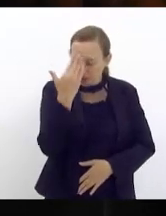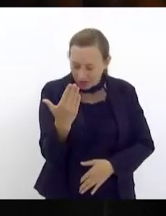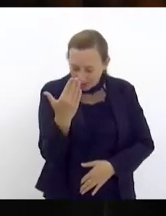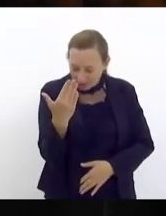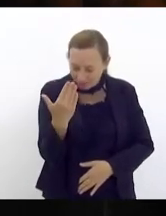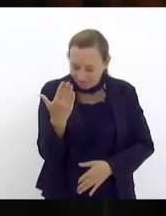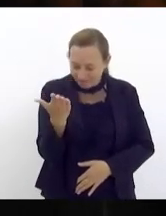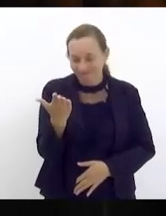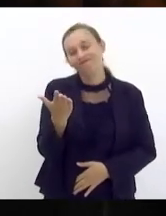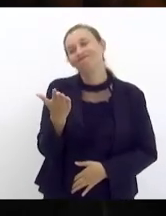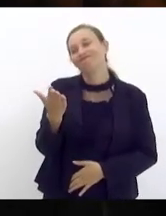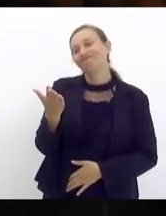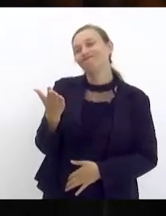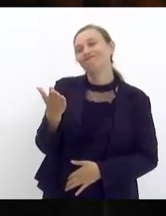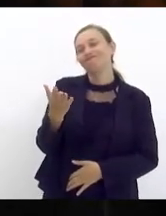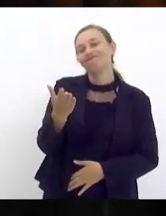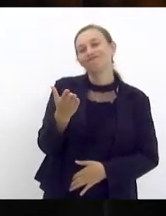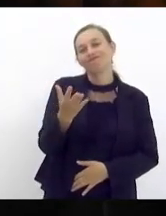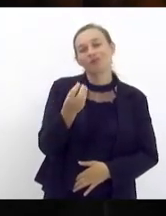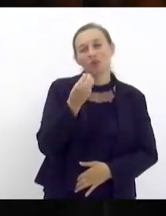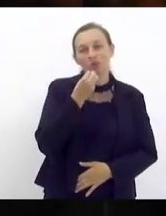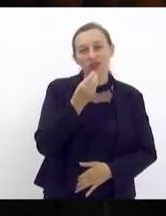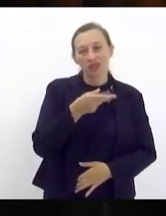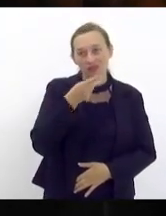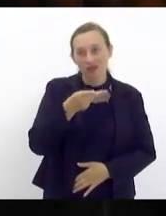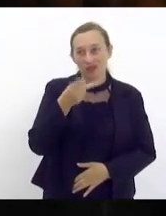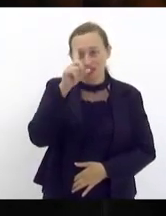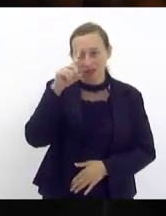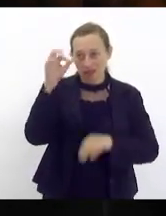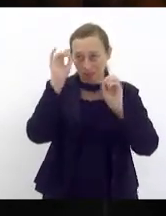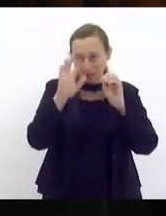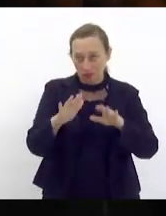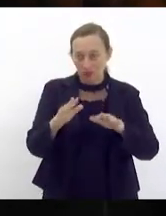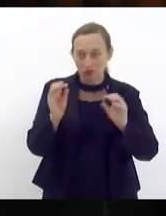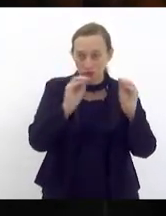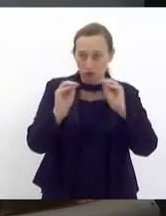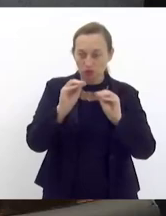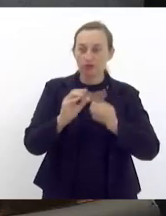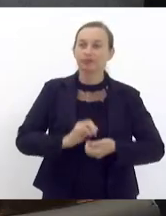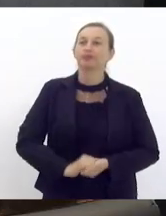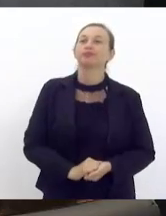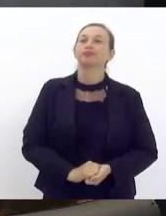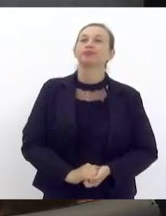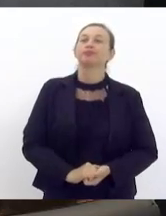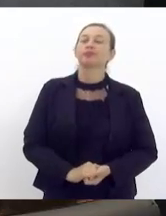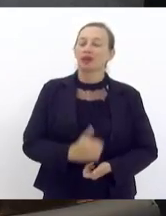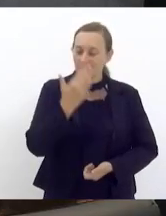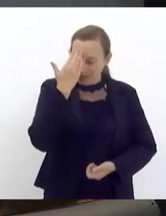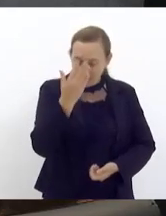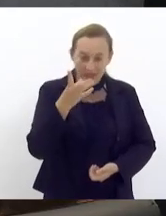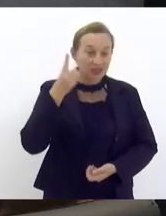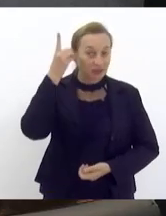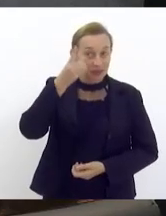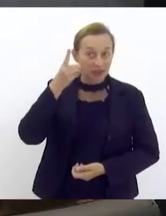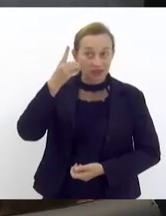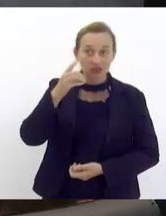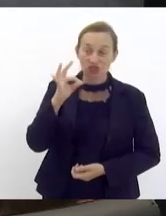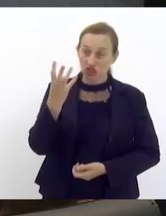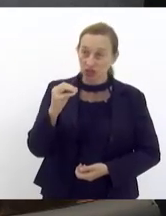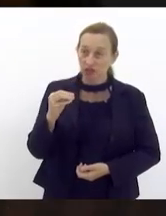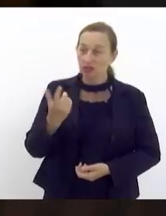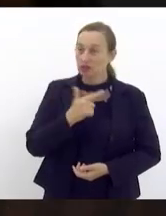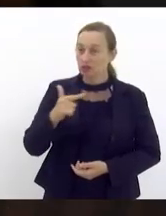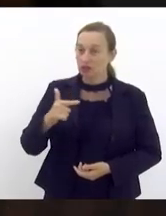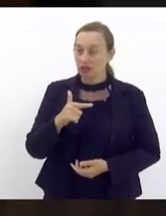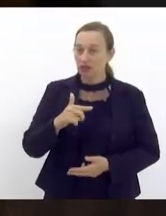recepção e fiquem com Deus aí beijo a todos obrigado deputado Tiago Aguilhaço não